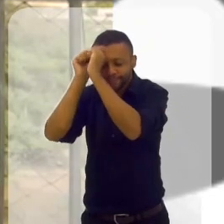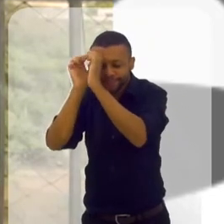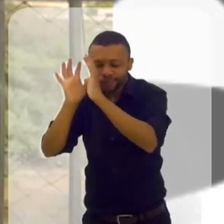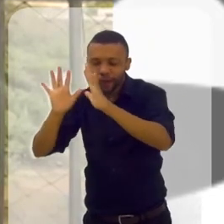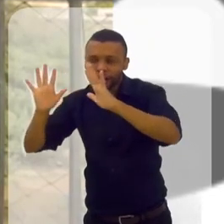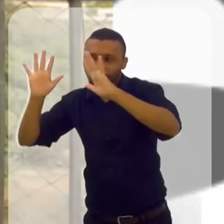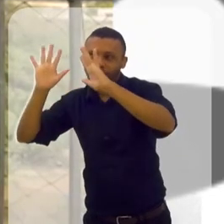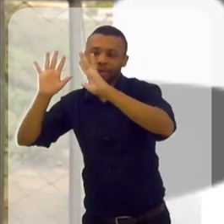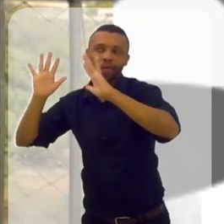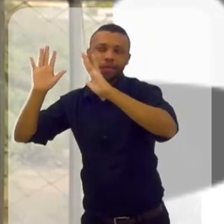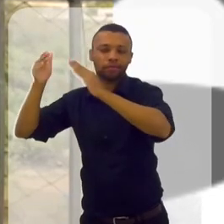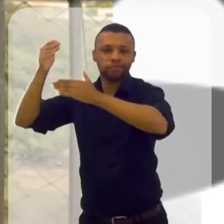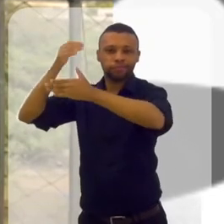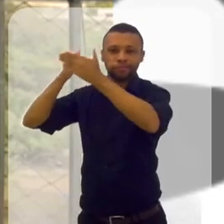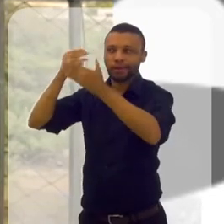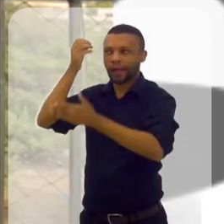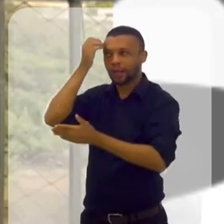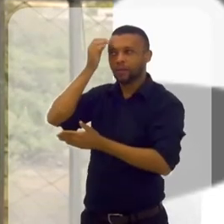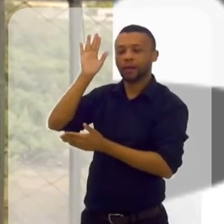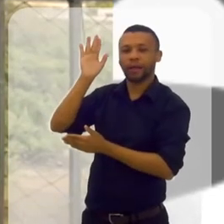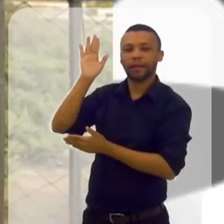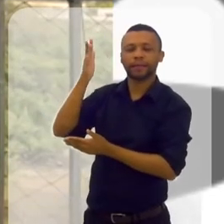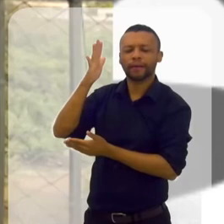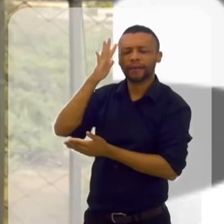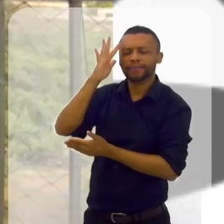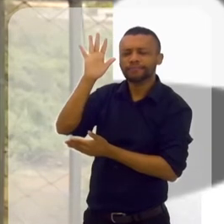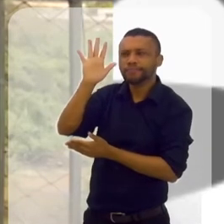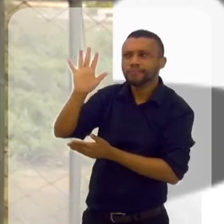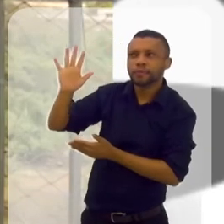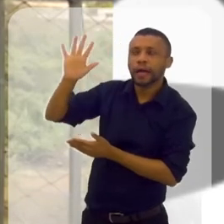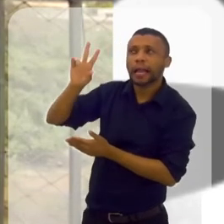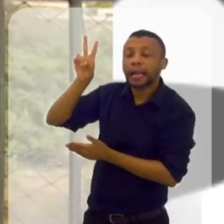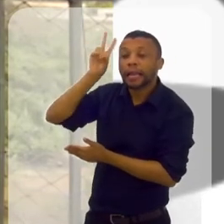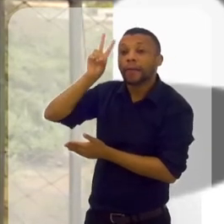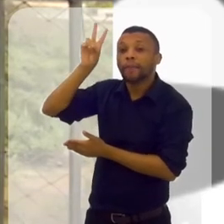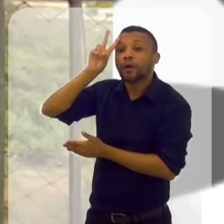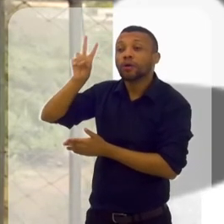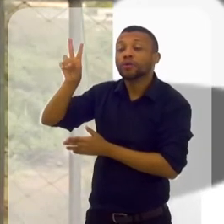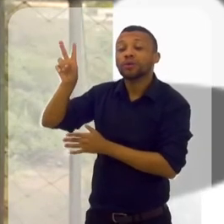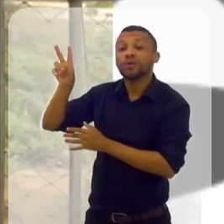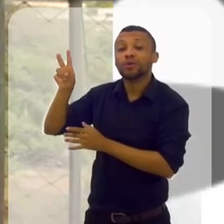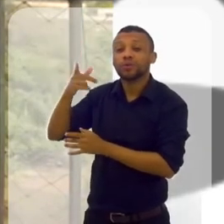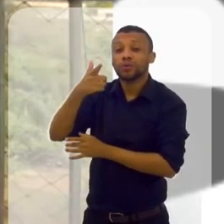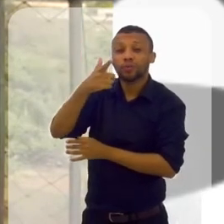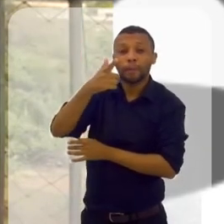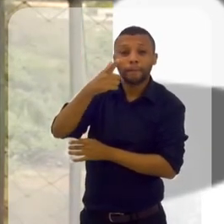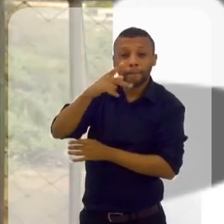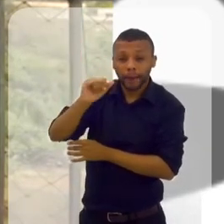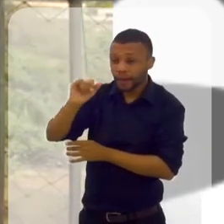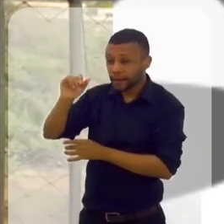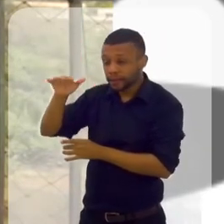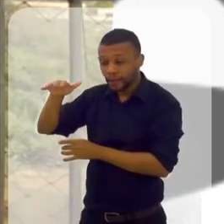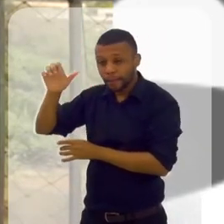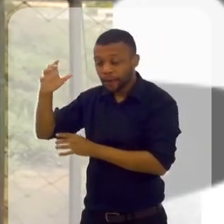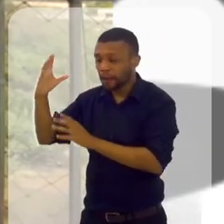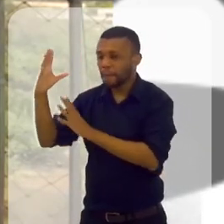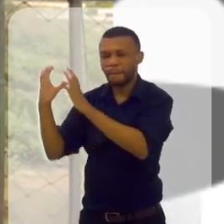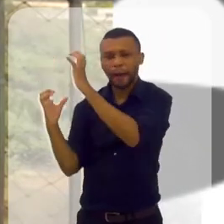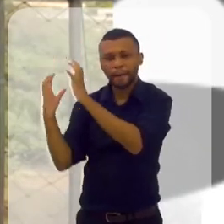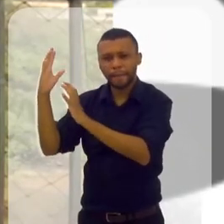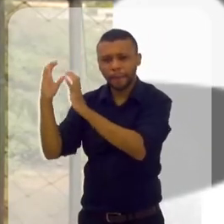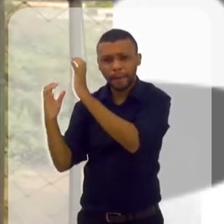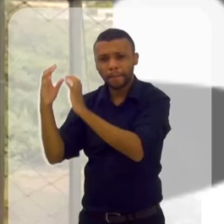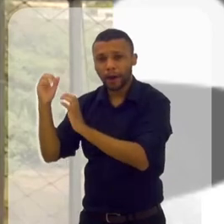lembrava, e ela viu ali uma cena, os pais brigando, e a mãe falava pra ela, olha, presta